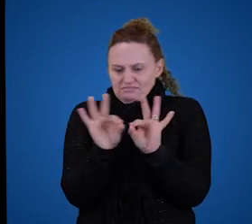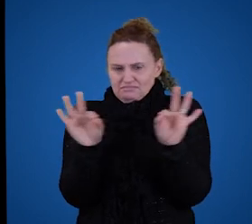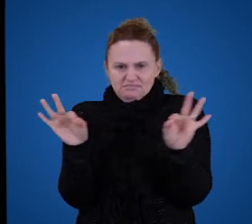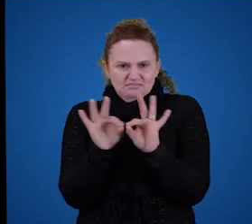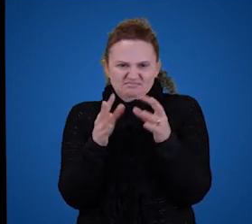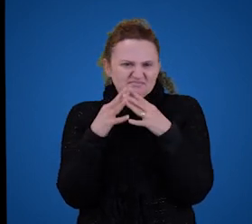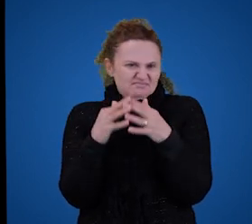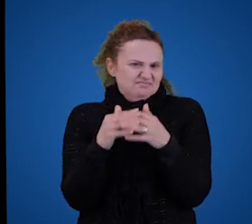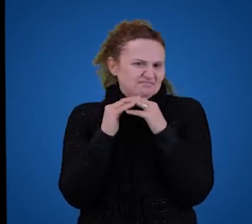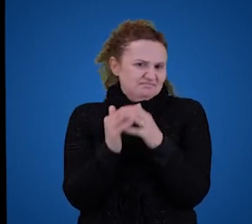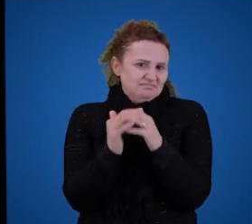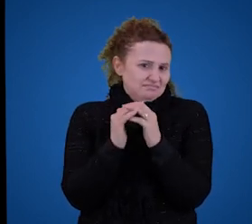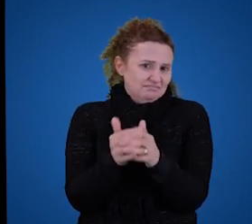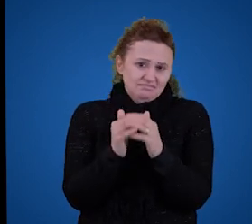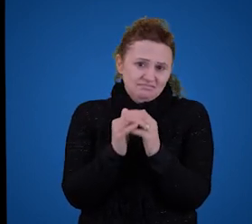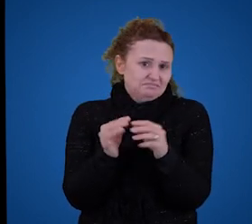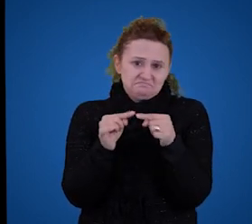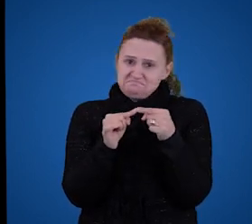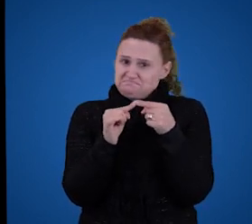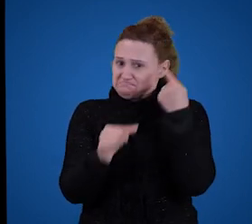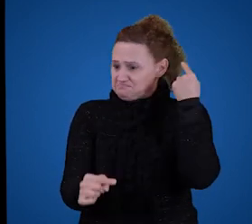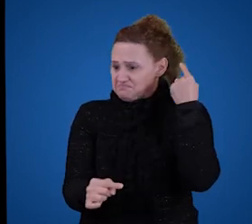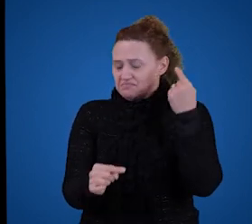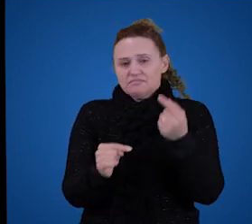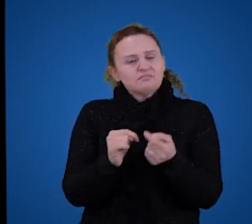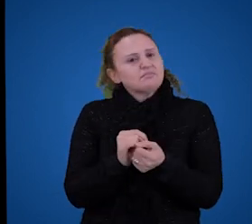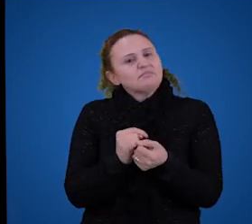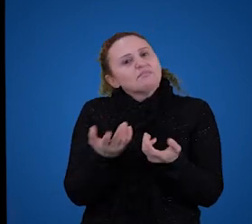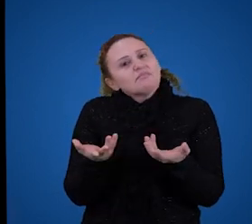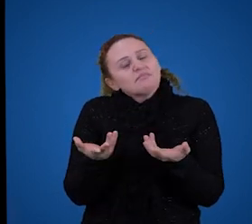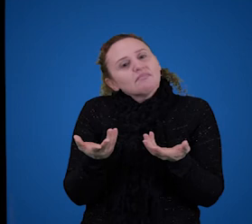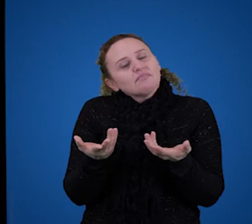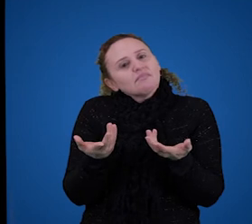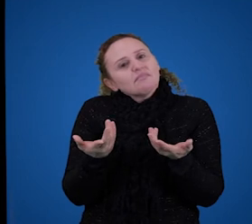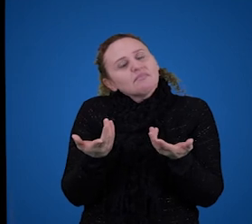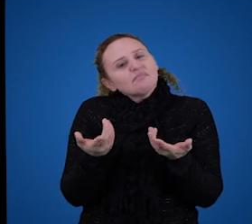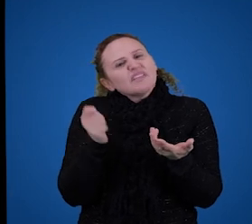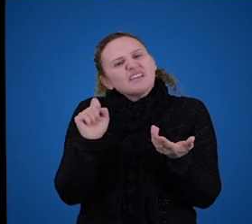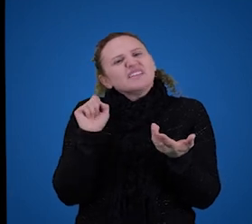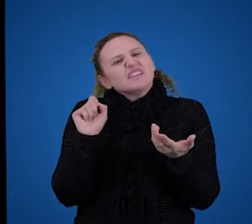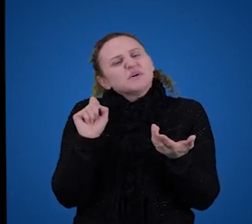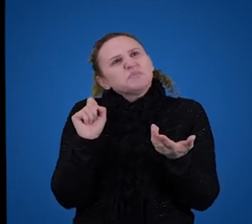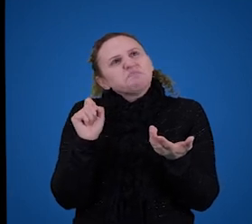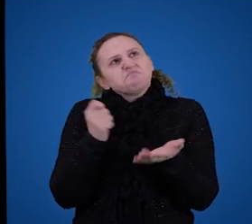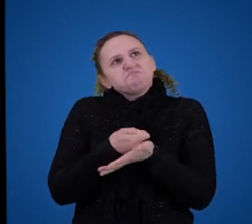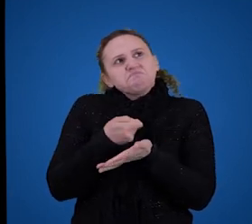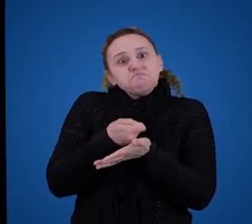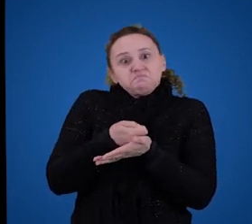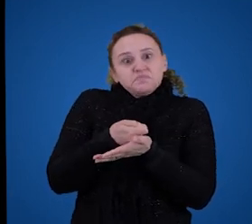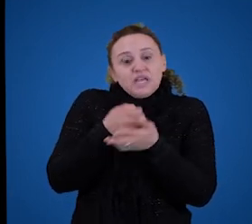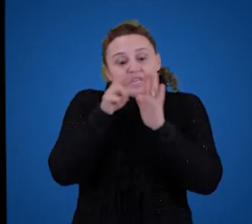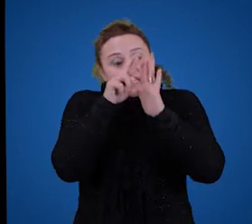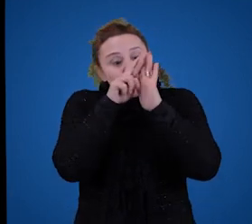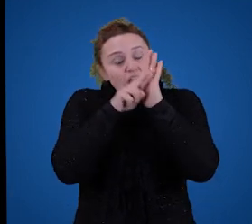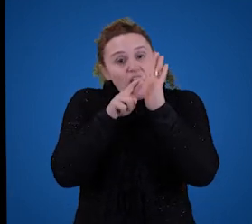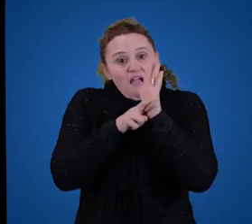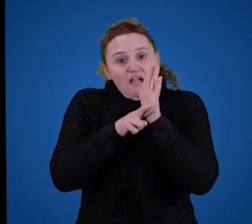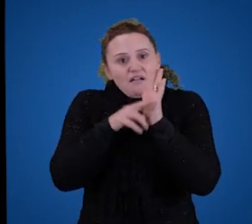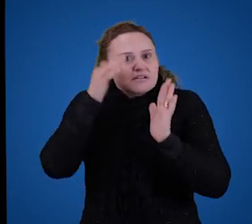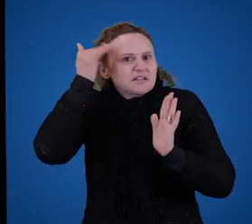extremamente confusa. Então, parece que a habilidade, domínio linguístico não é suficiente para explicar para a gente como nós